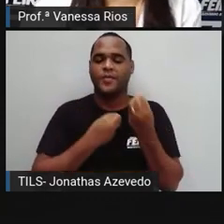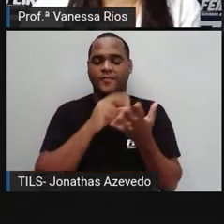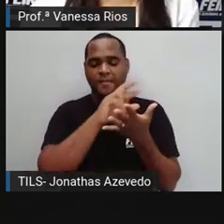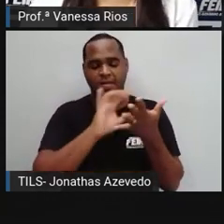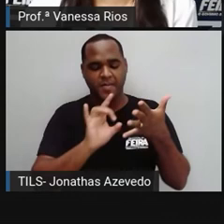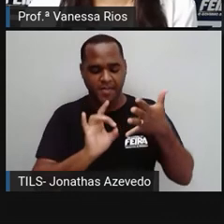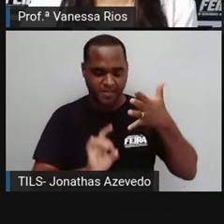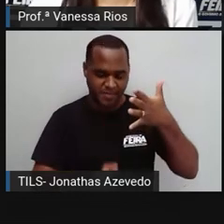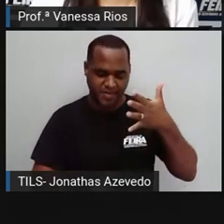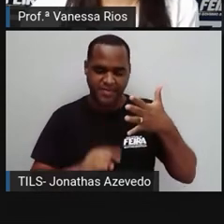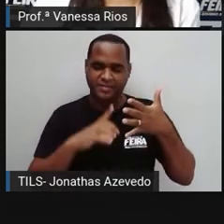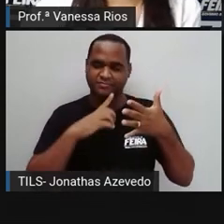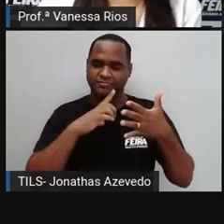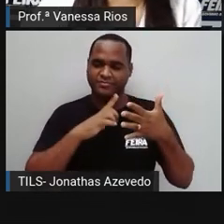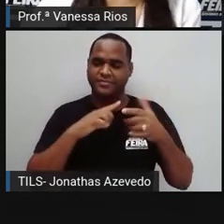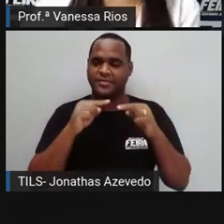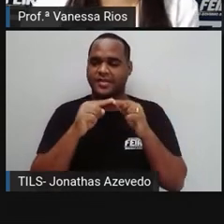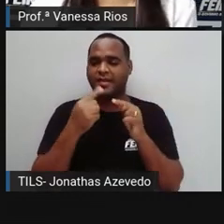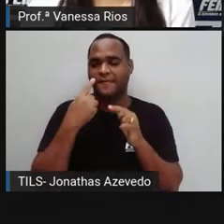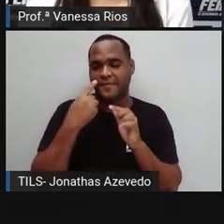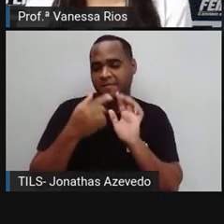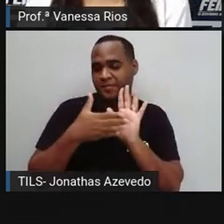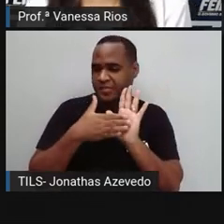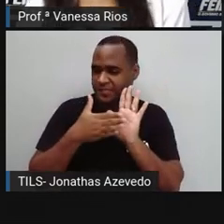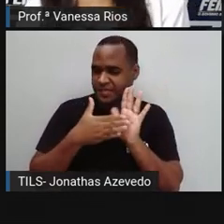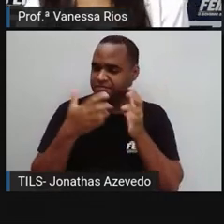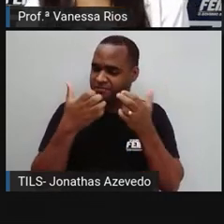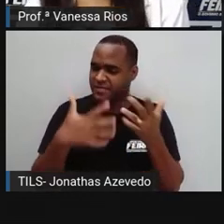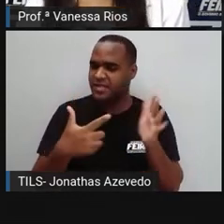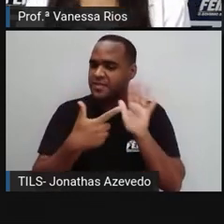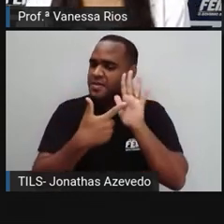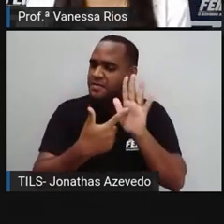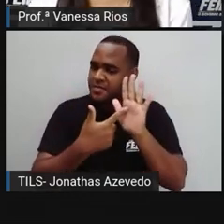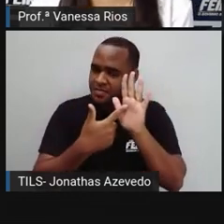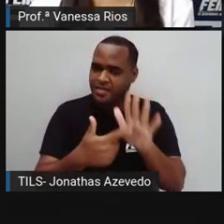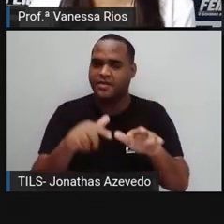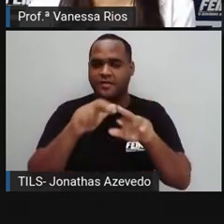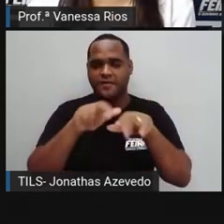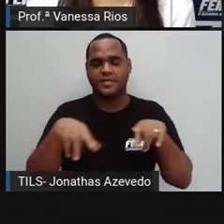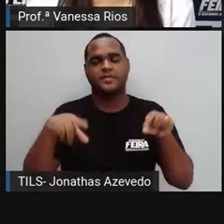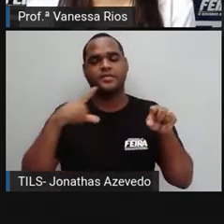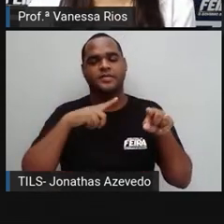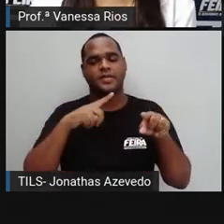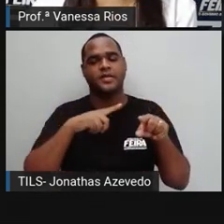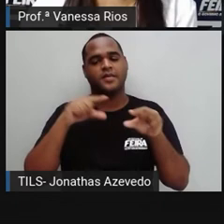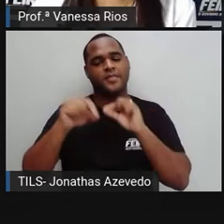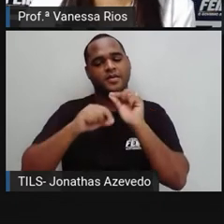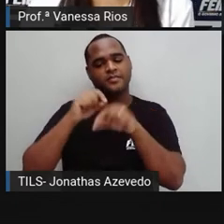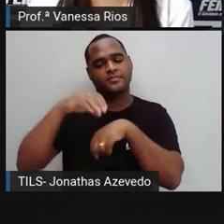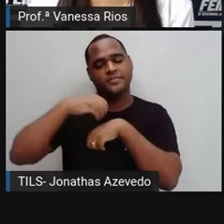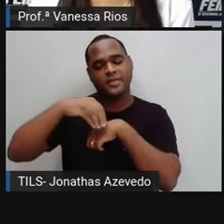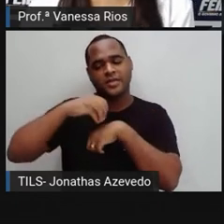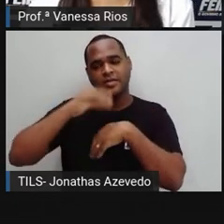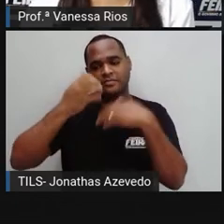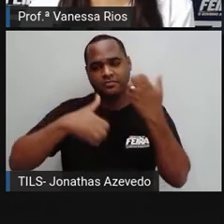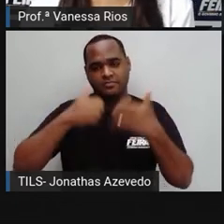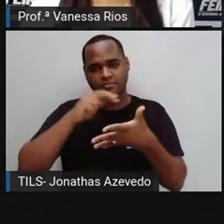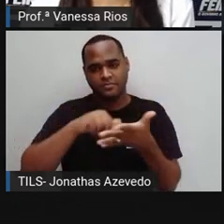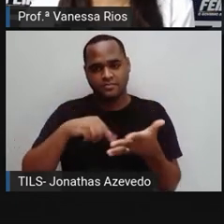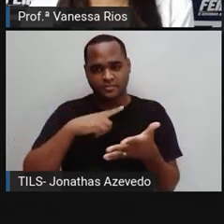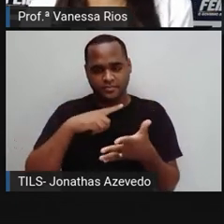digitais, fazendo as propagandas, apresentando produtos, né? Orientações também